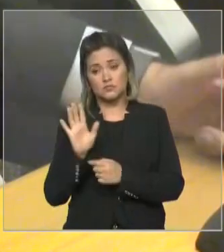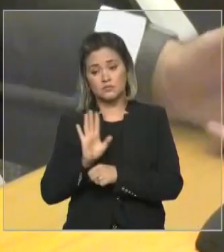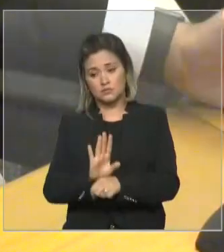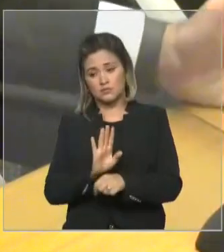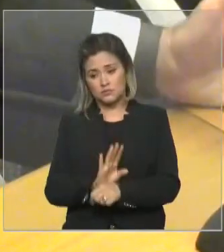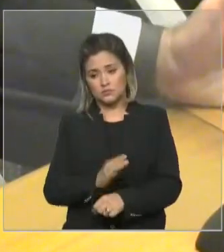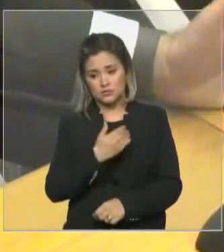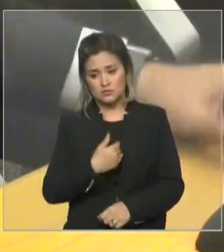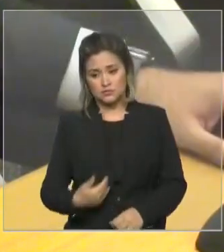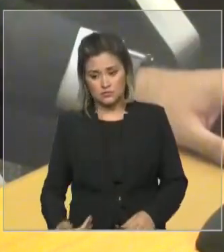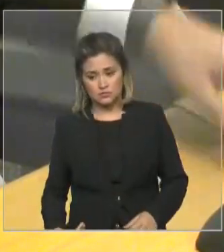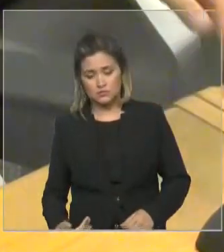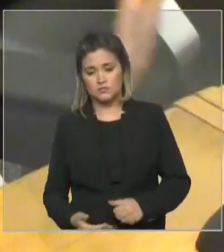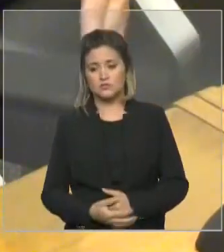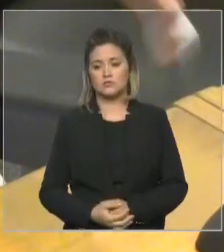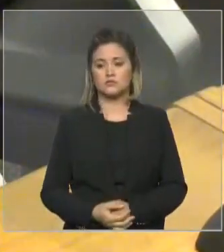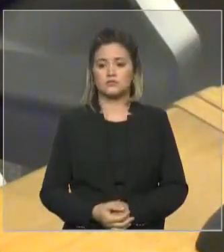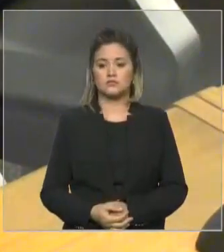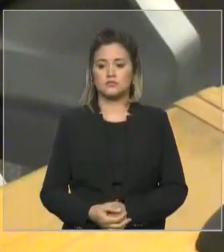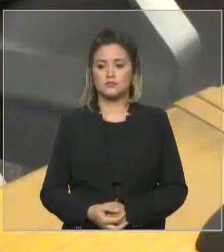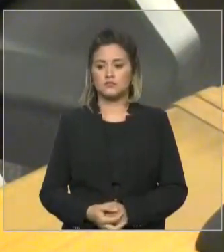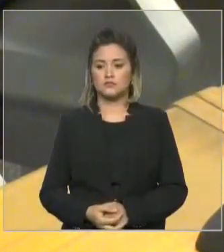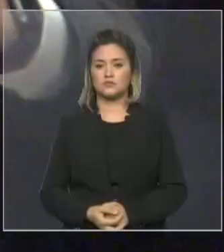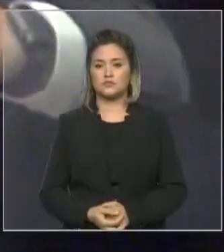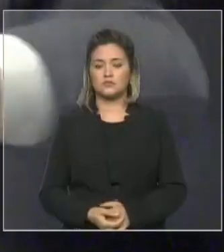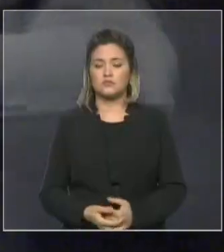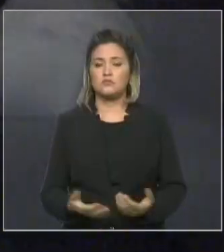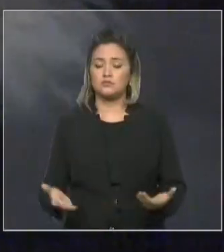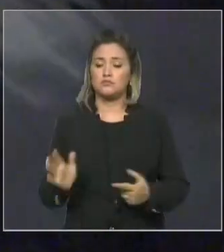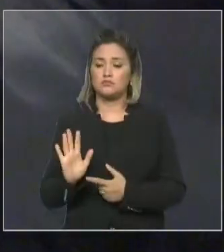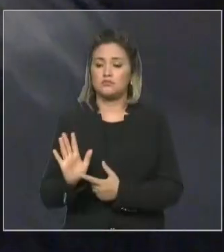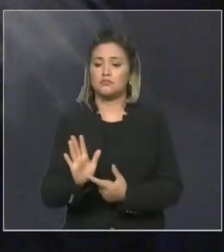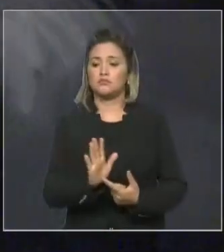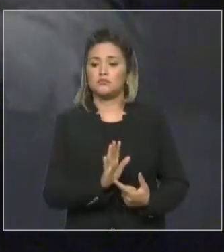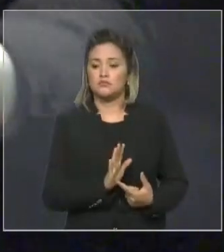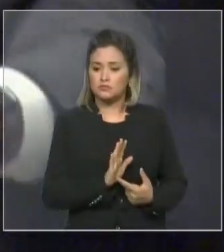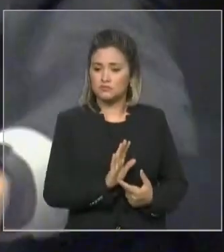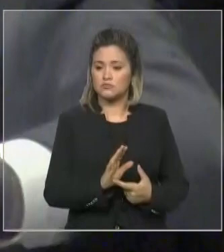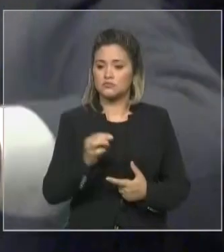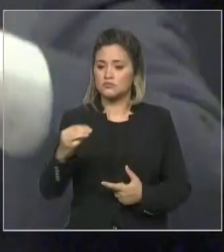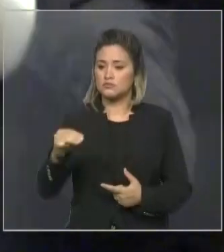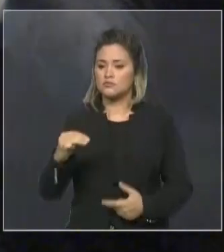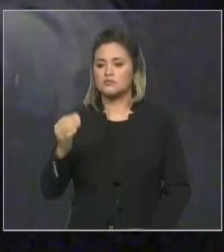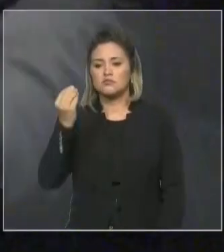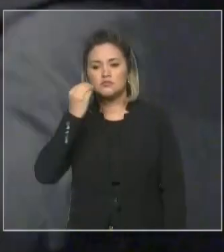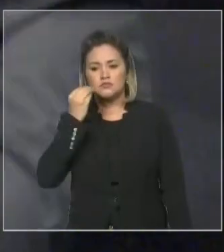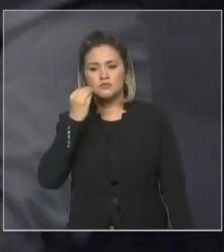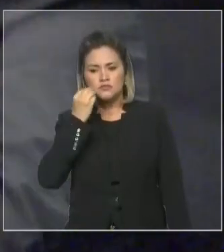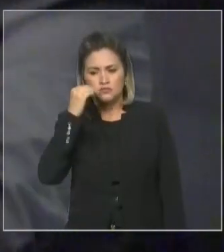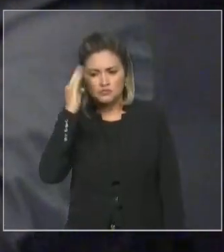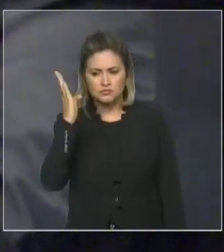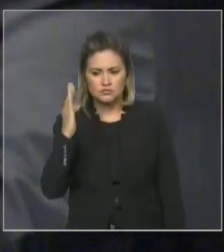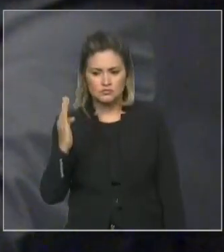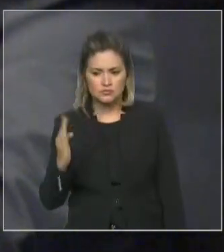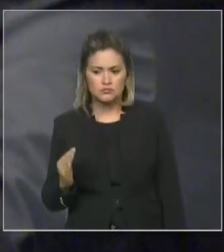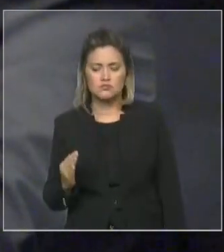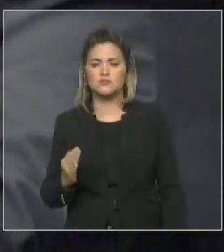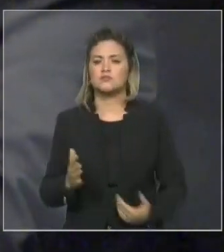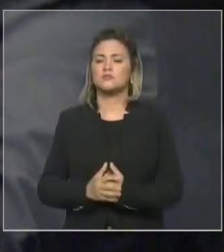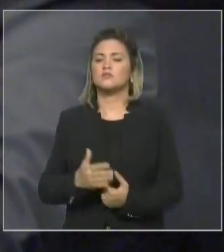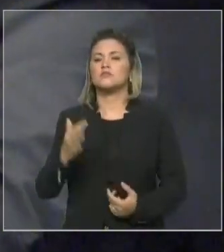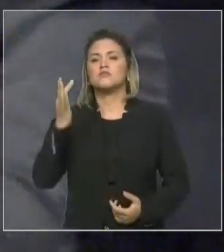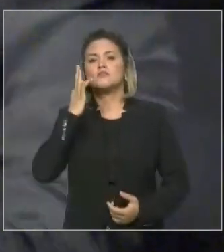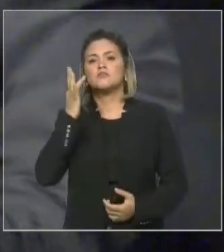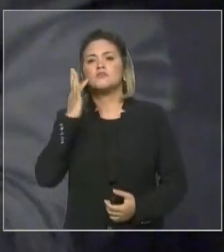prático disto está aí, para todo o Maranhão ver, para todo o Brasil ver, a reeleição do governador, com 60%